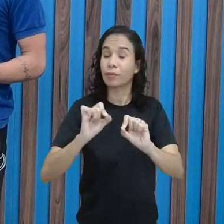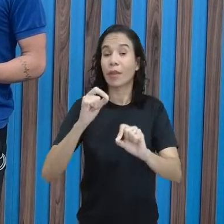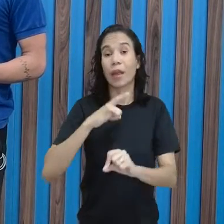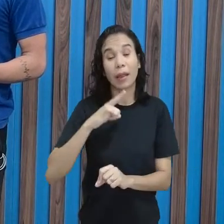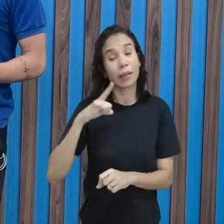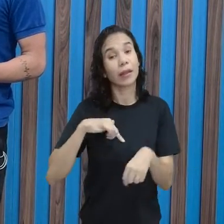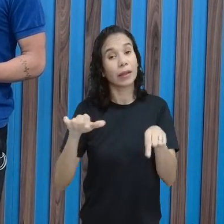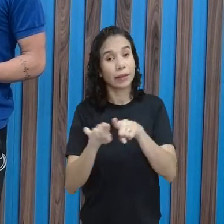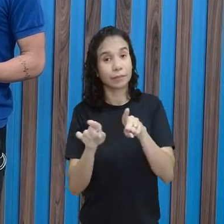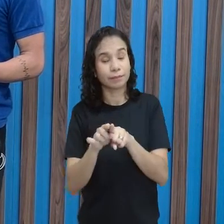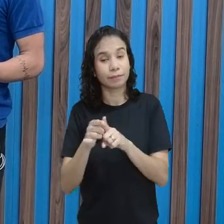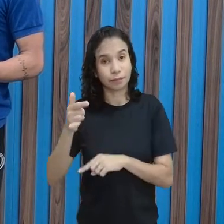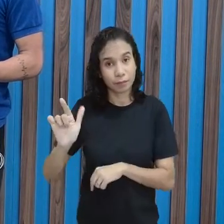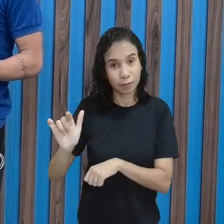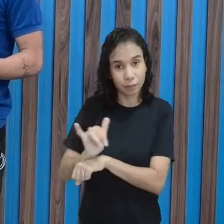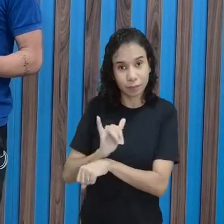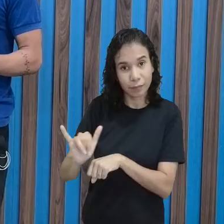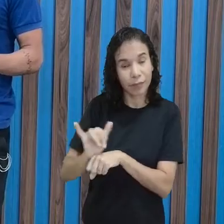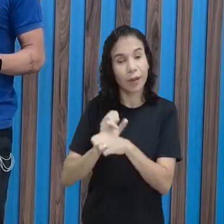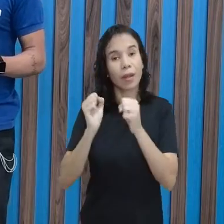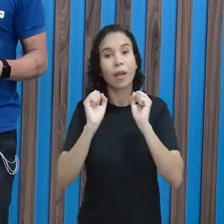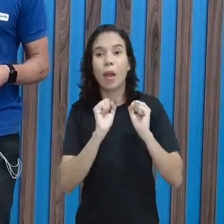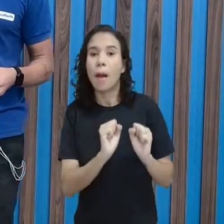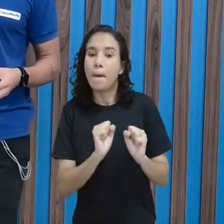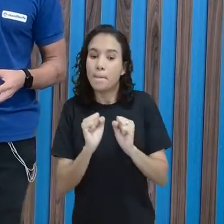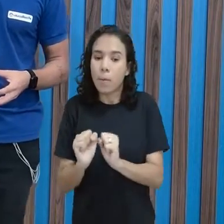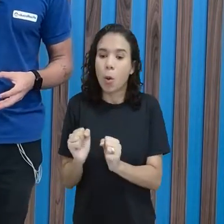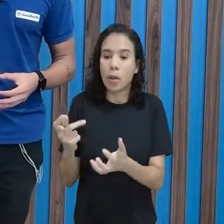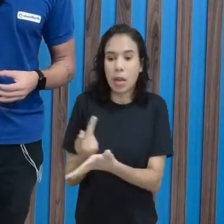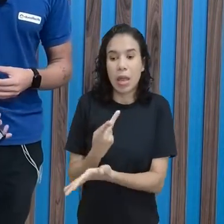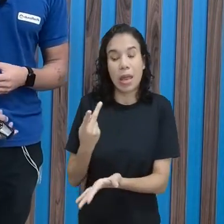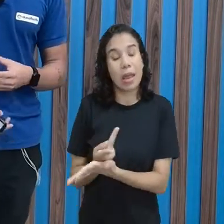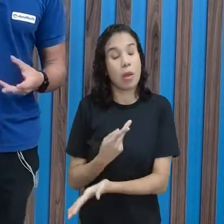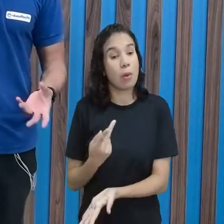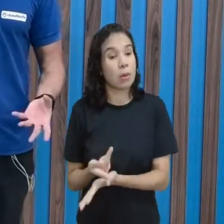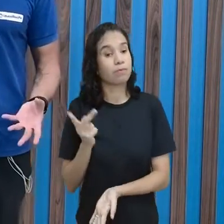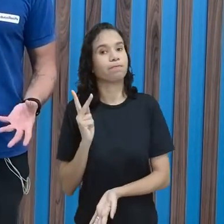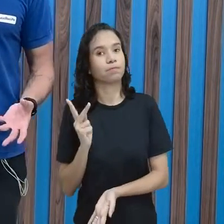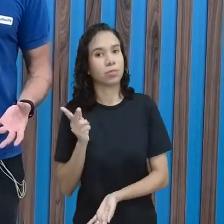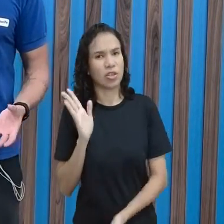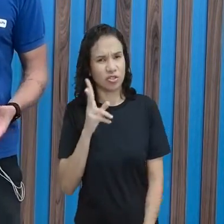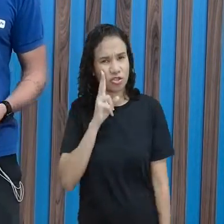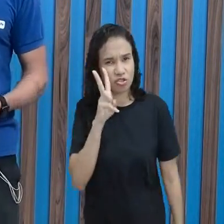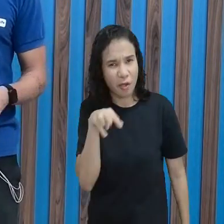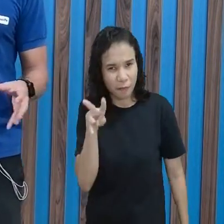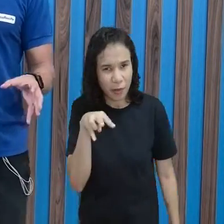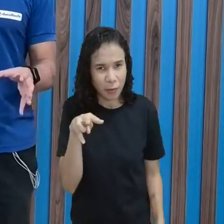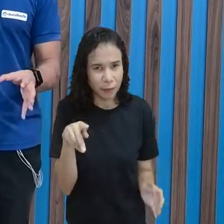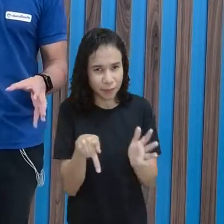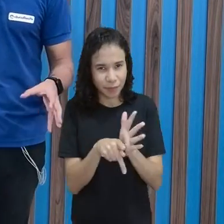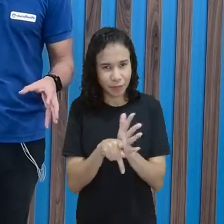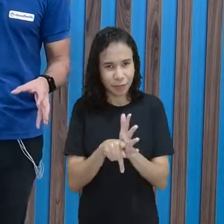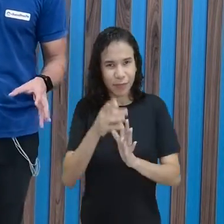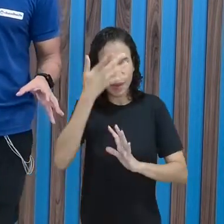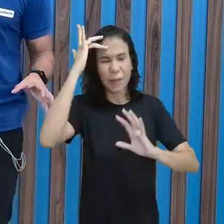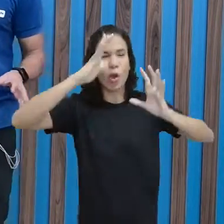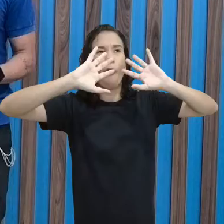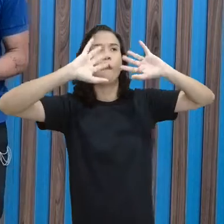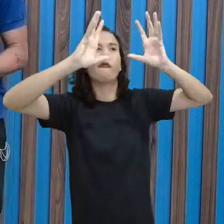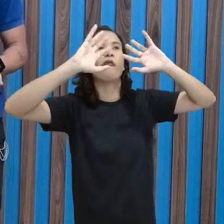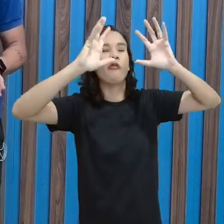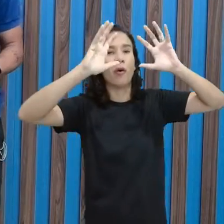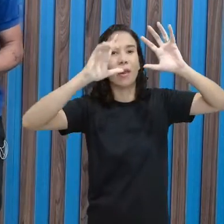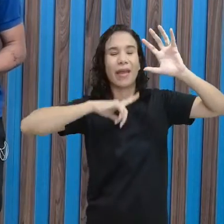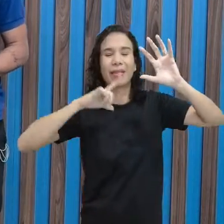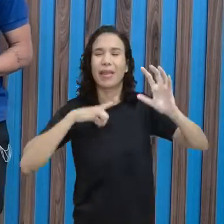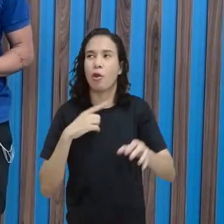uma outra parte aí que fala, né? Que eles podem cometer um erro. E aí, acho que vocês já devem ter visto, né? Durante uma partida de vôlei, às vezes tem